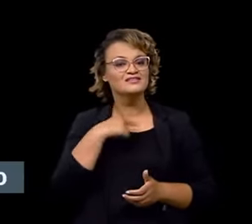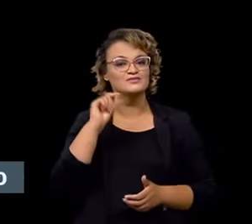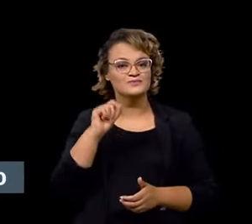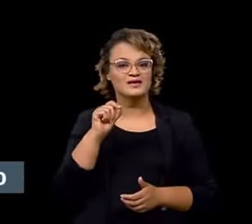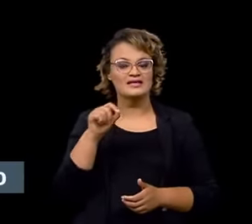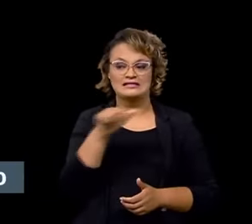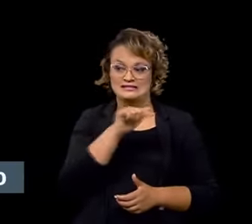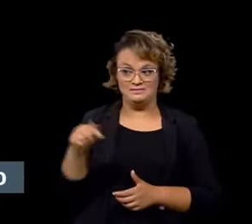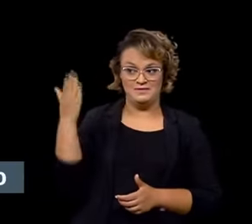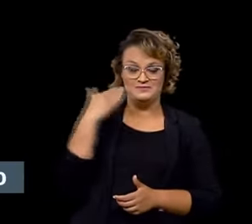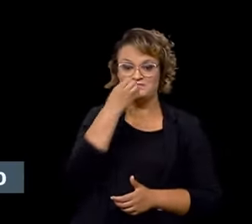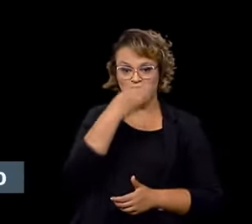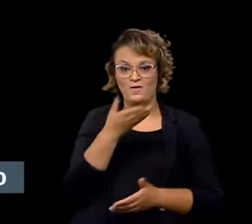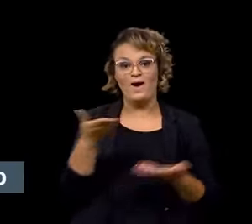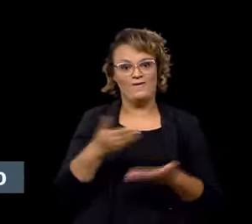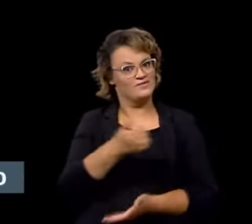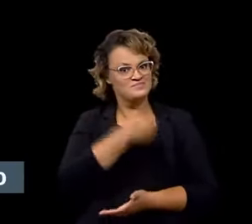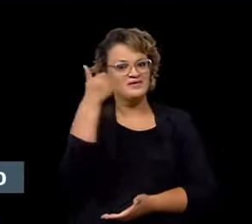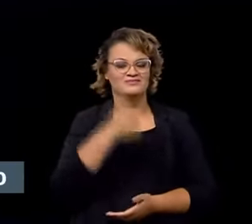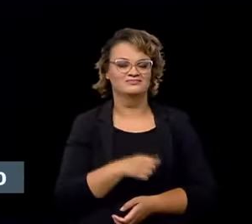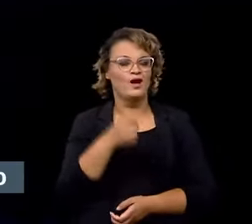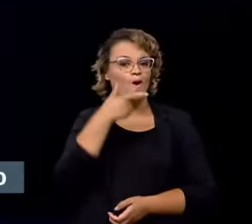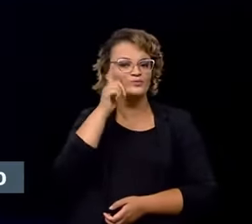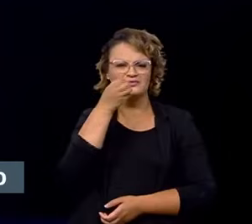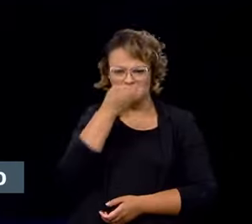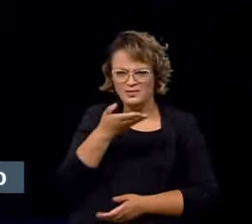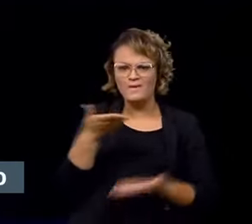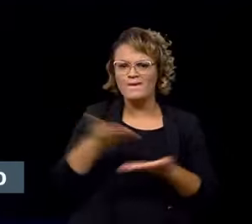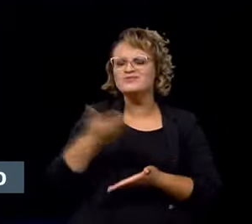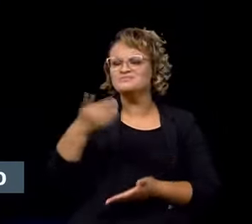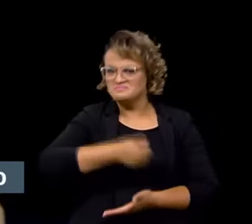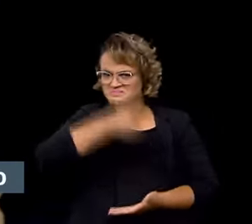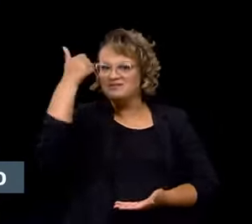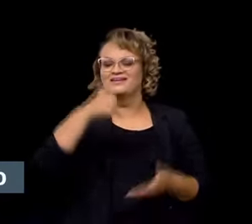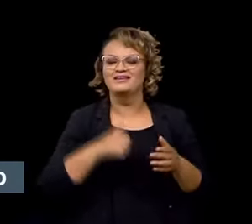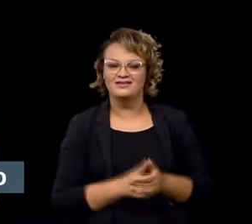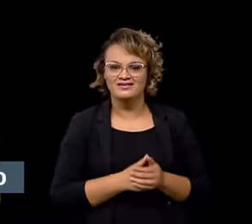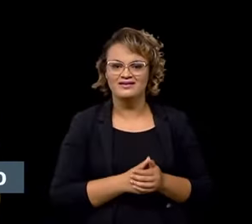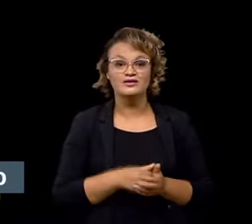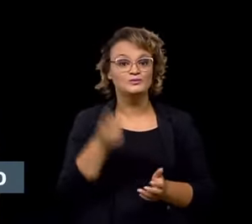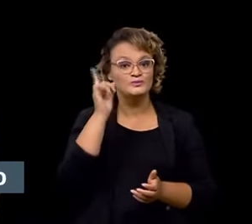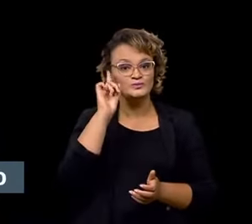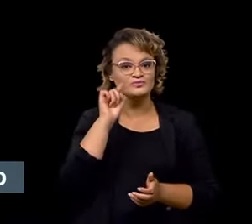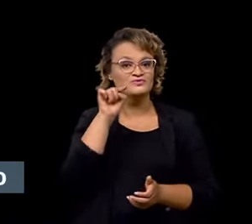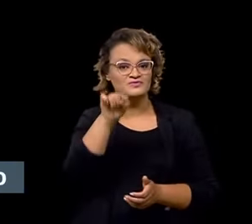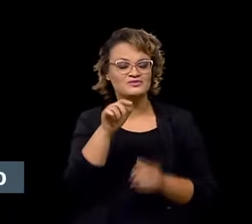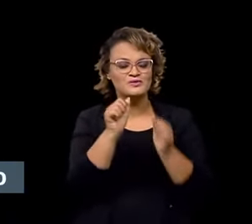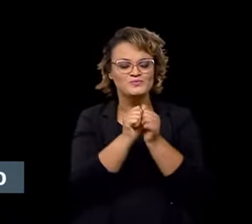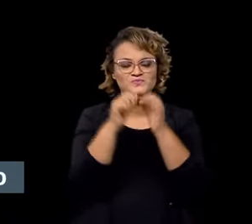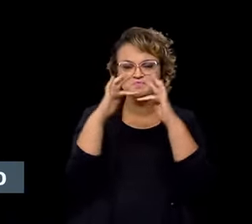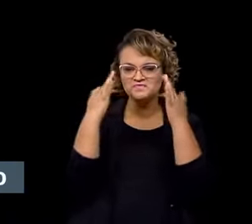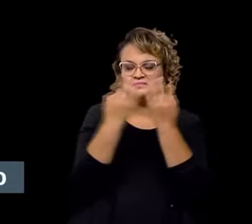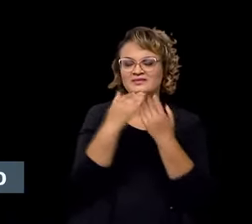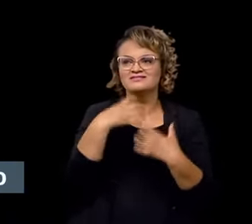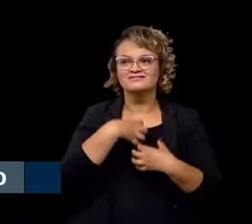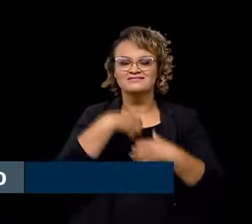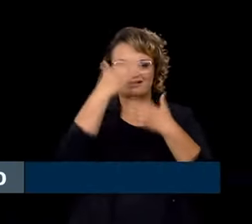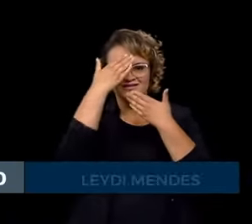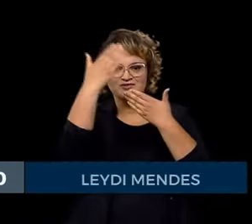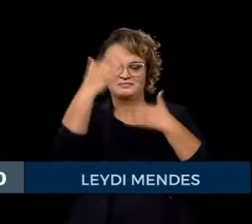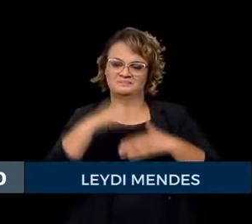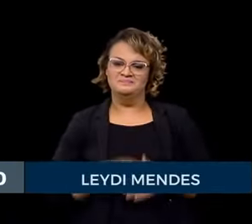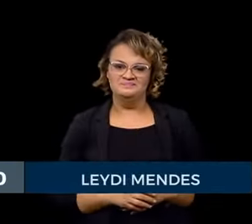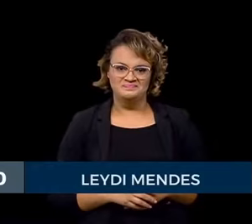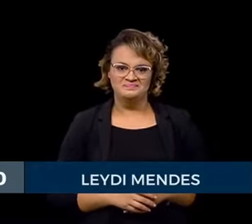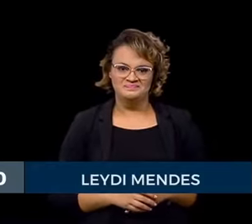sempre desejando que esta semana seja melhor que a semana passada, que hoje tenha sido melhor do que ontem e que em cada dia você e a sua família